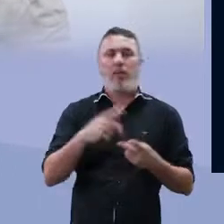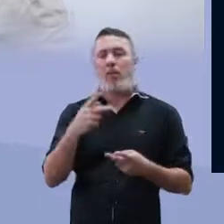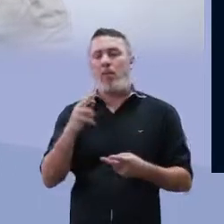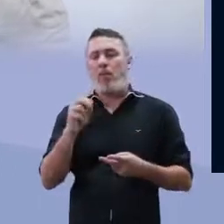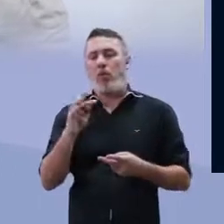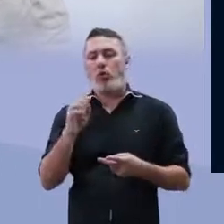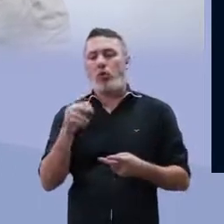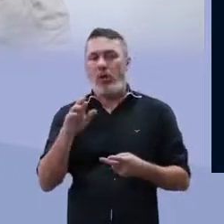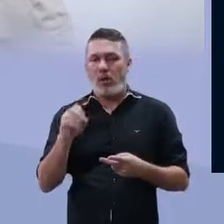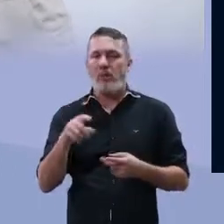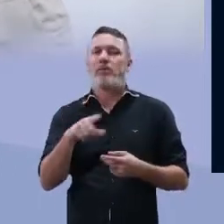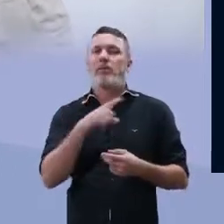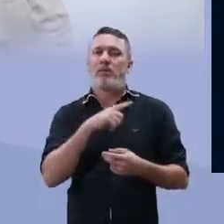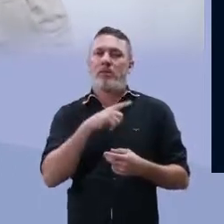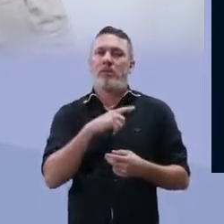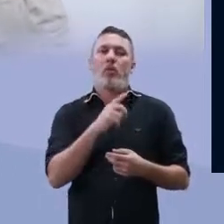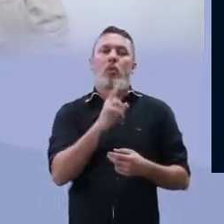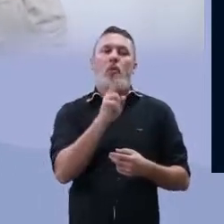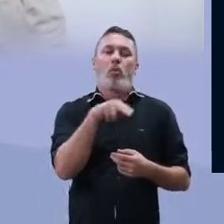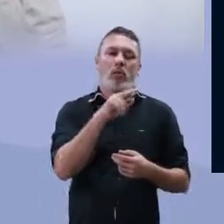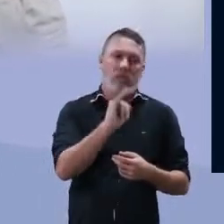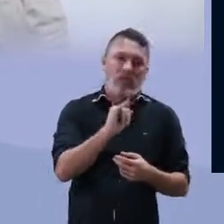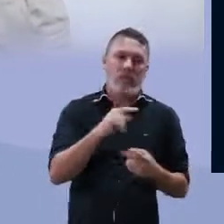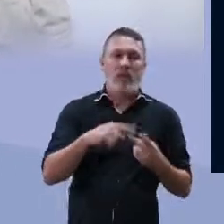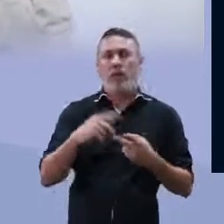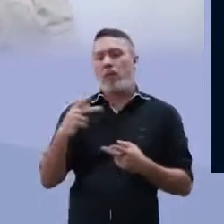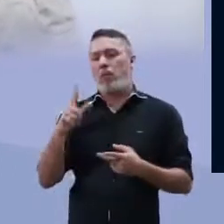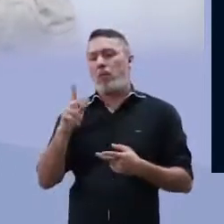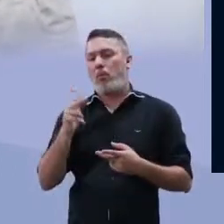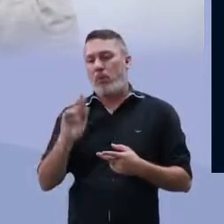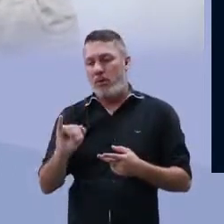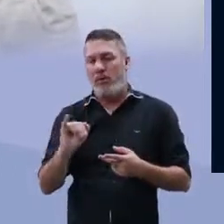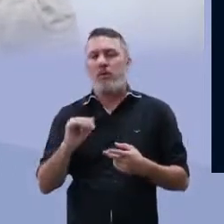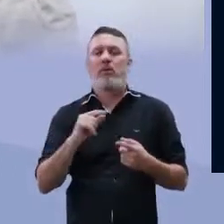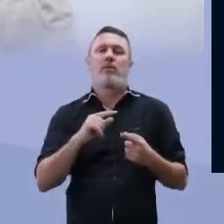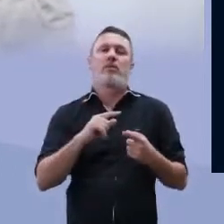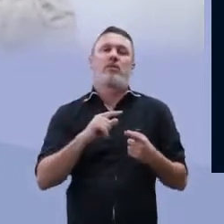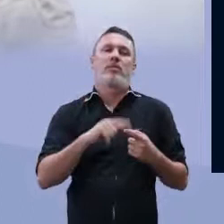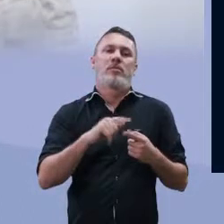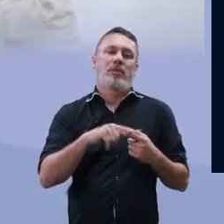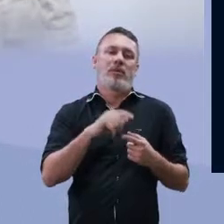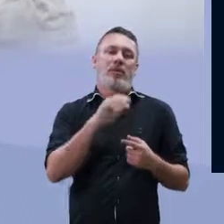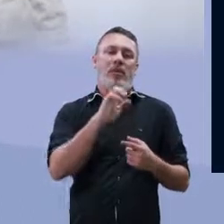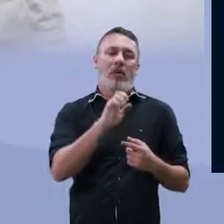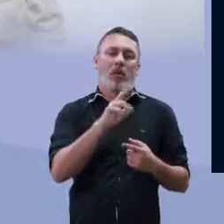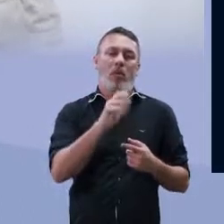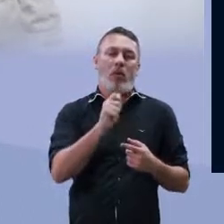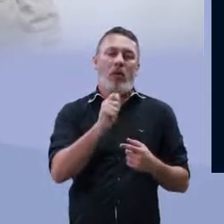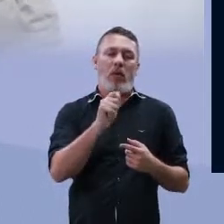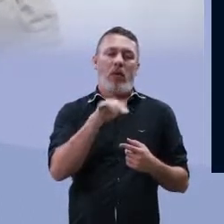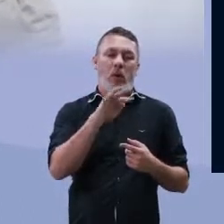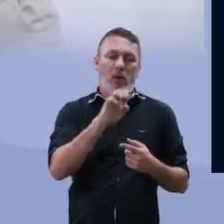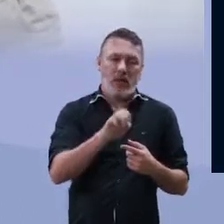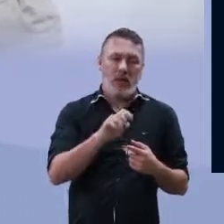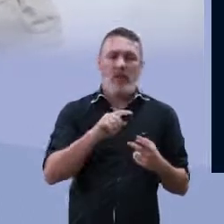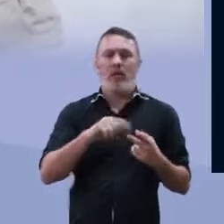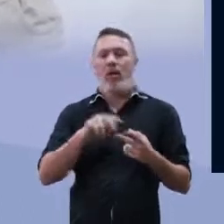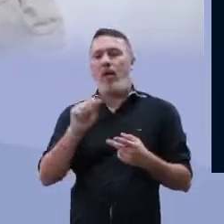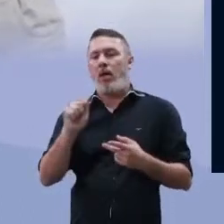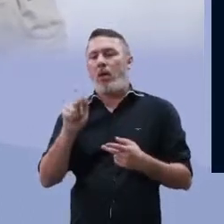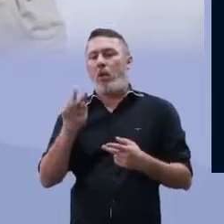falou das características gerais, né? As algas unem ou pluricelulares, eucariontes e